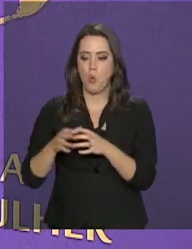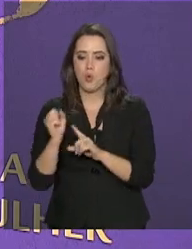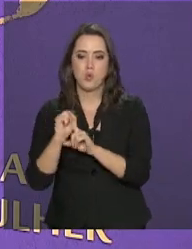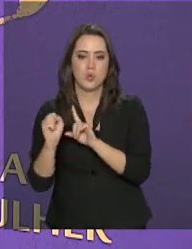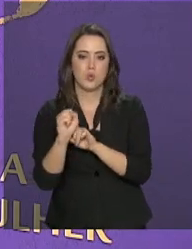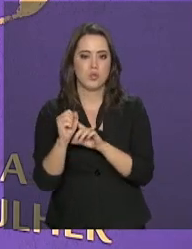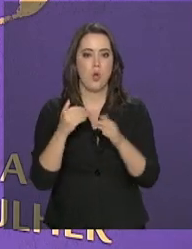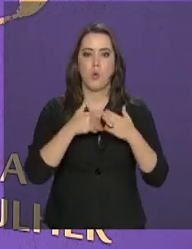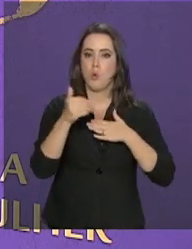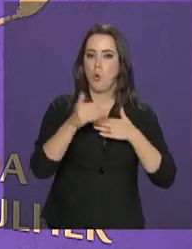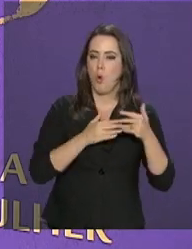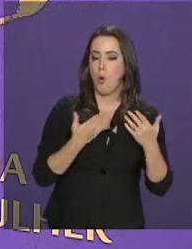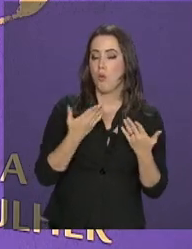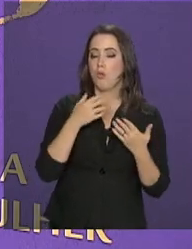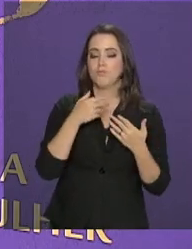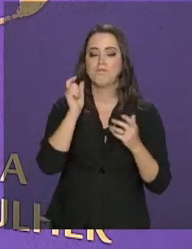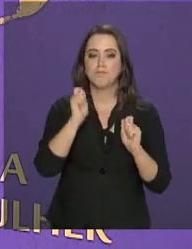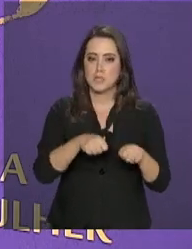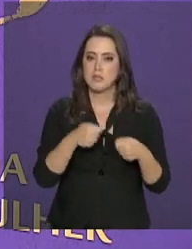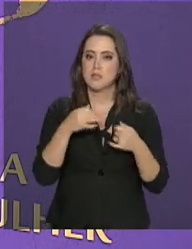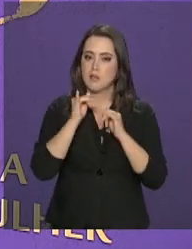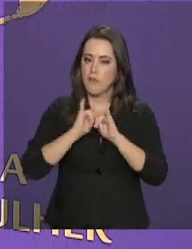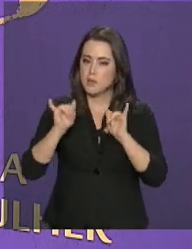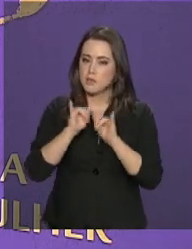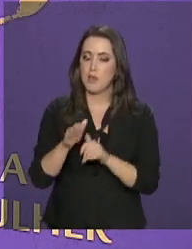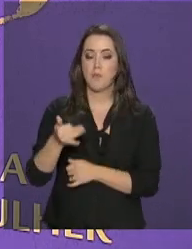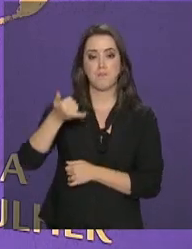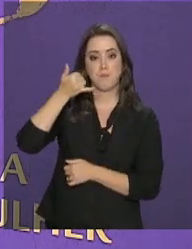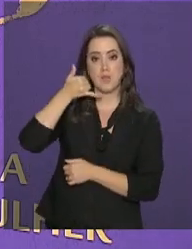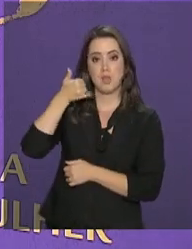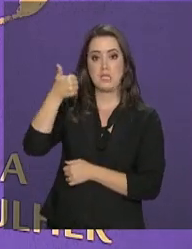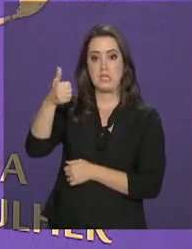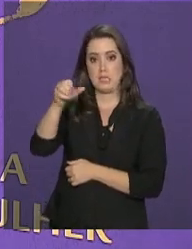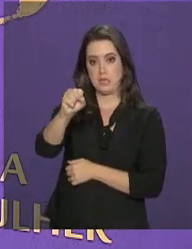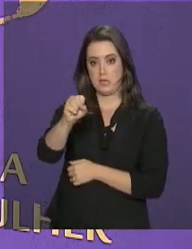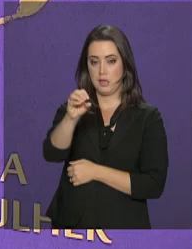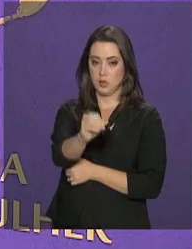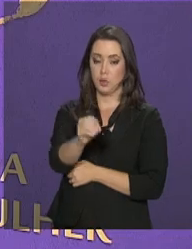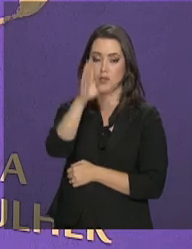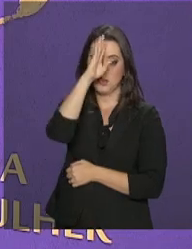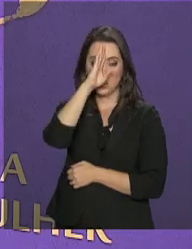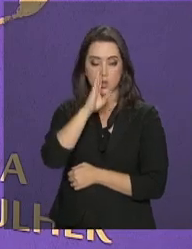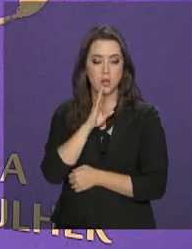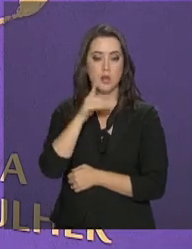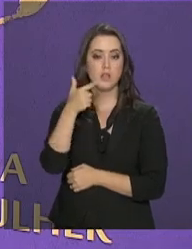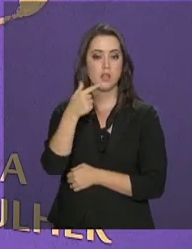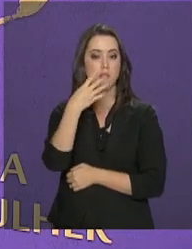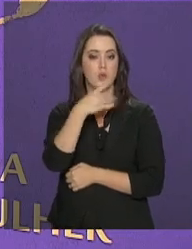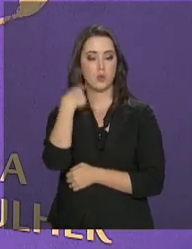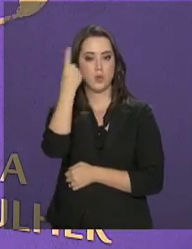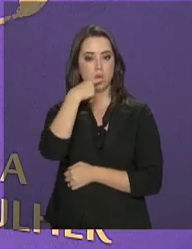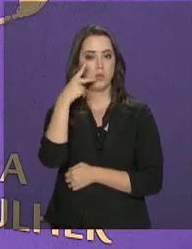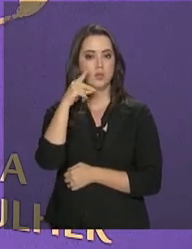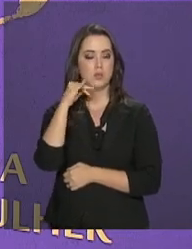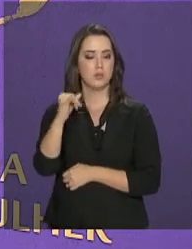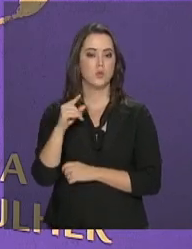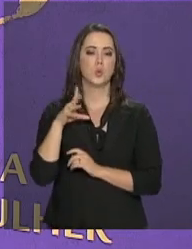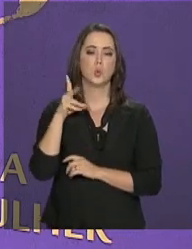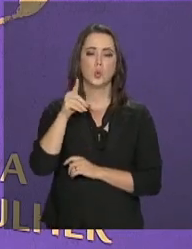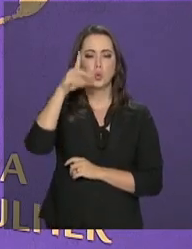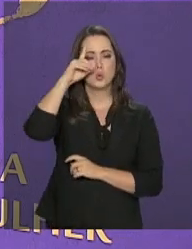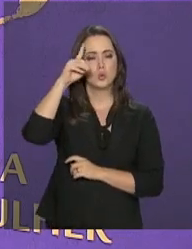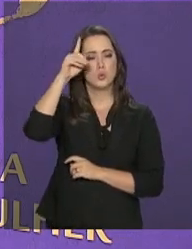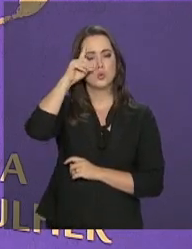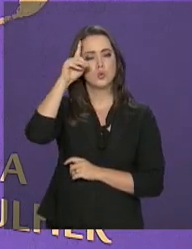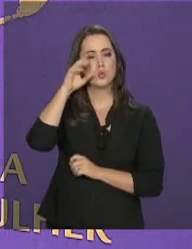Uma arma contra esse crime é o DISC-180, um serviço gratuito que funciona 24 horas por dia, todos